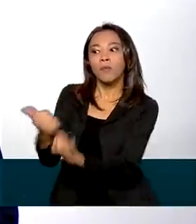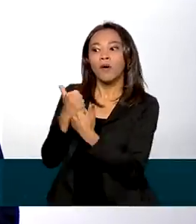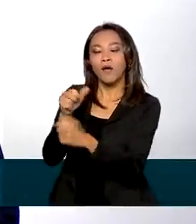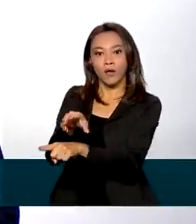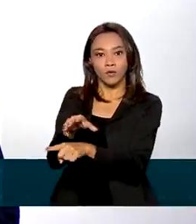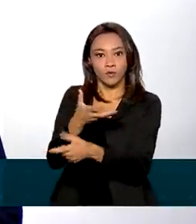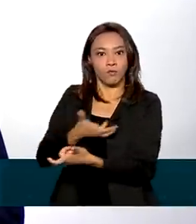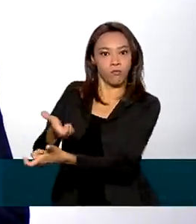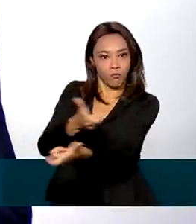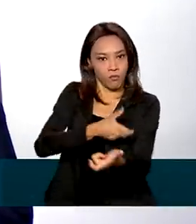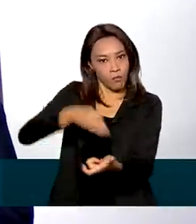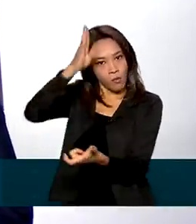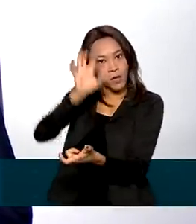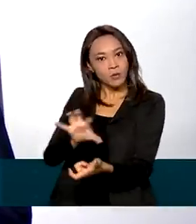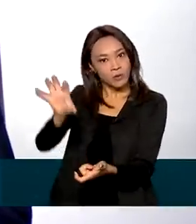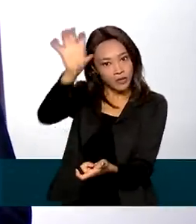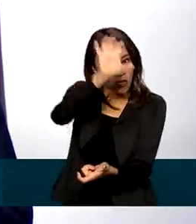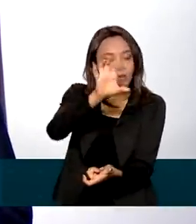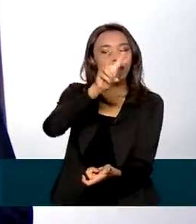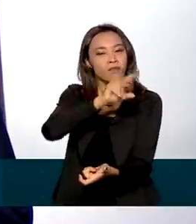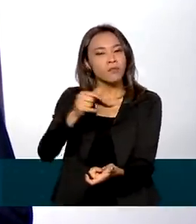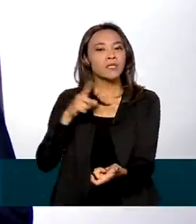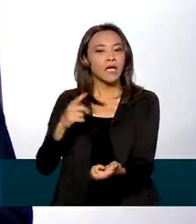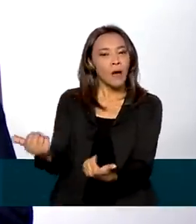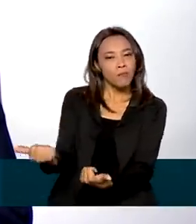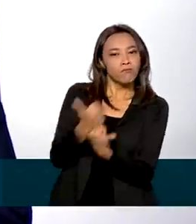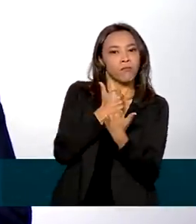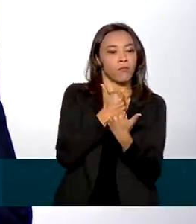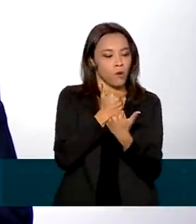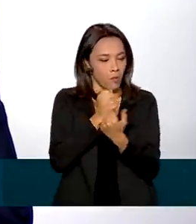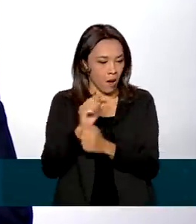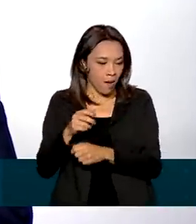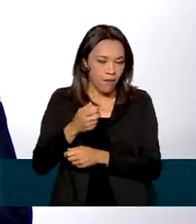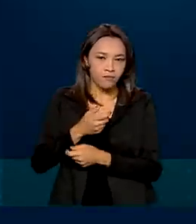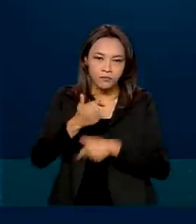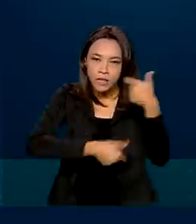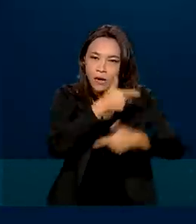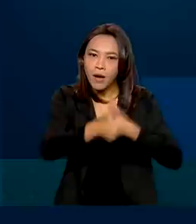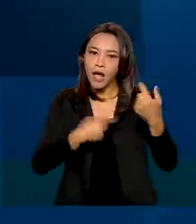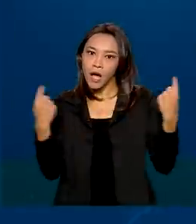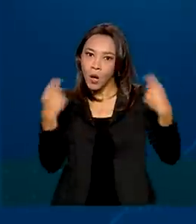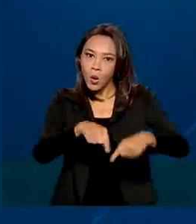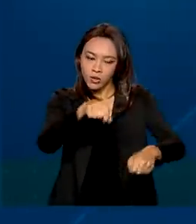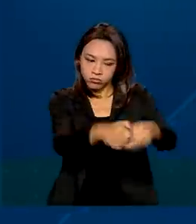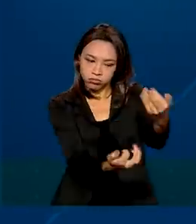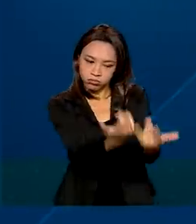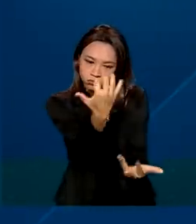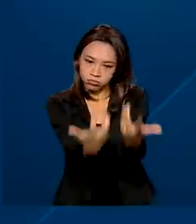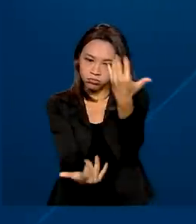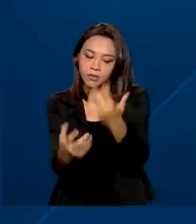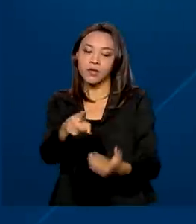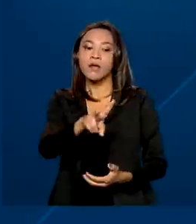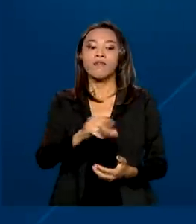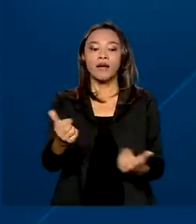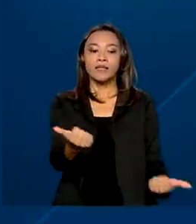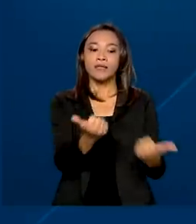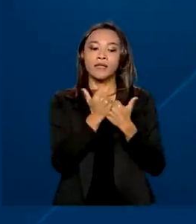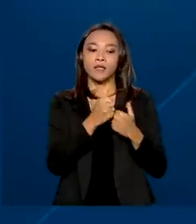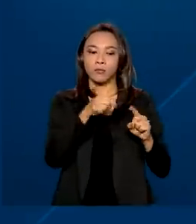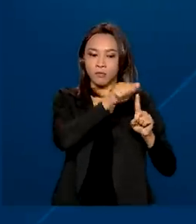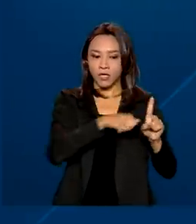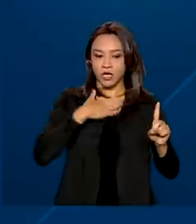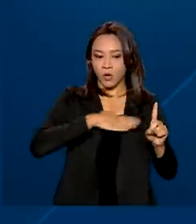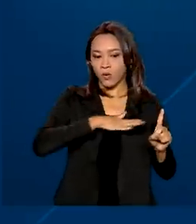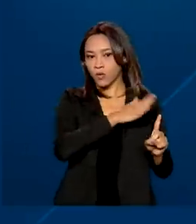estaduais, que assim nós teremos capilaridade para atuar no foco do incêndio. O plano integrado vai ocorrer de agosto a